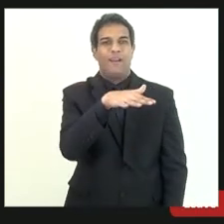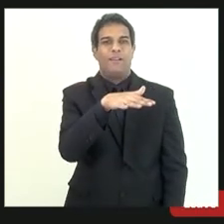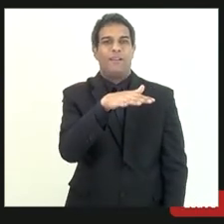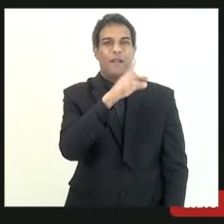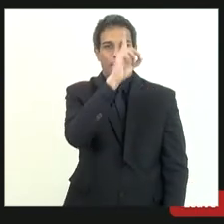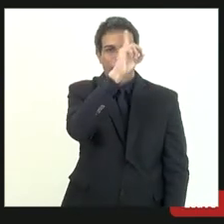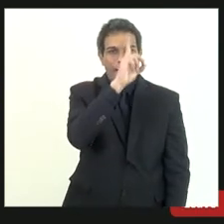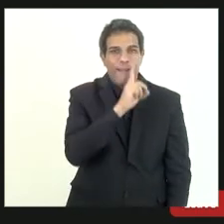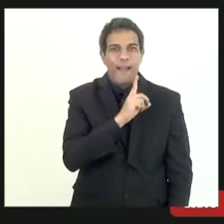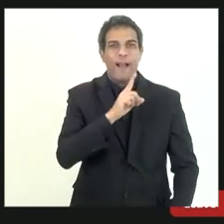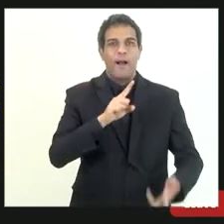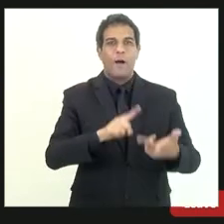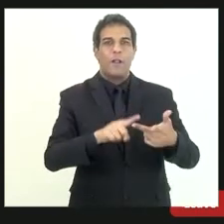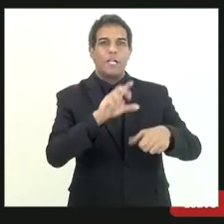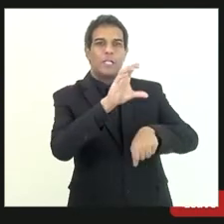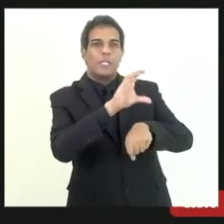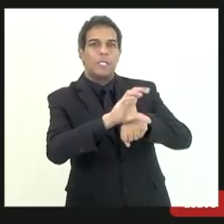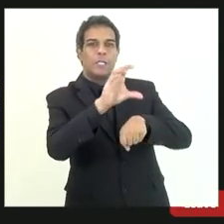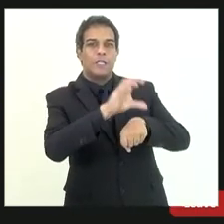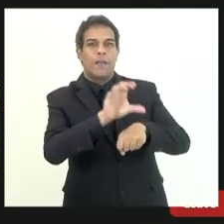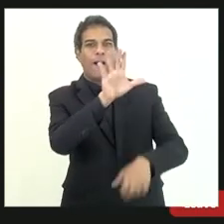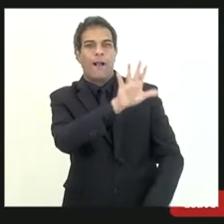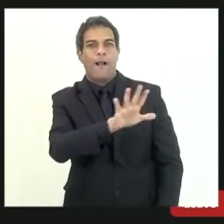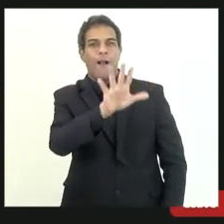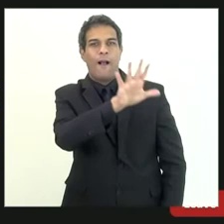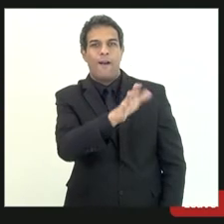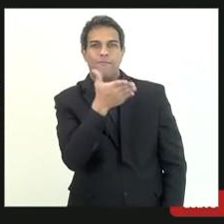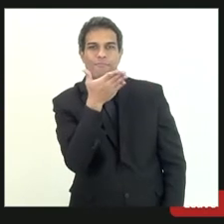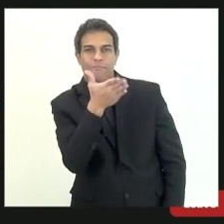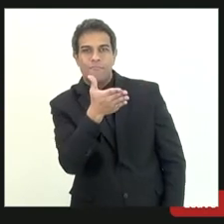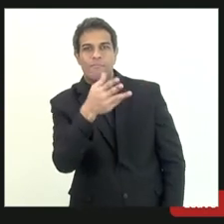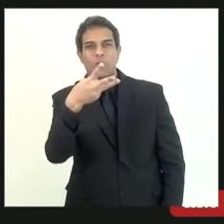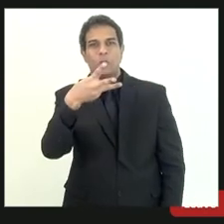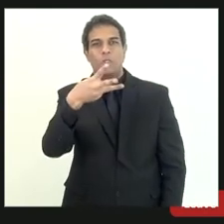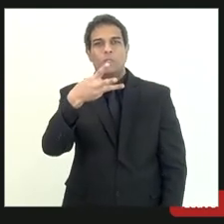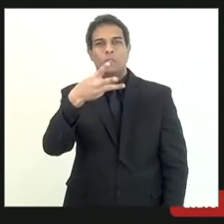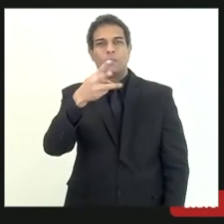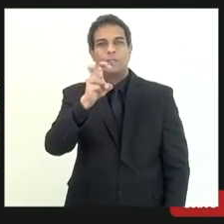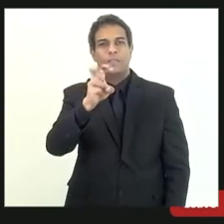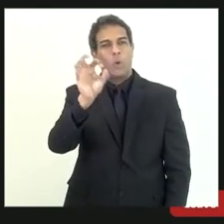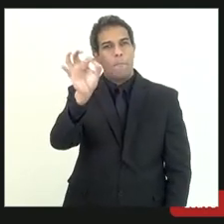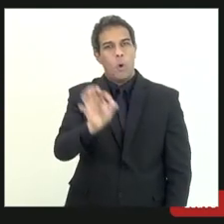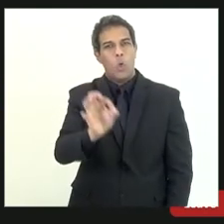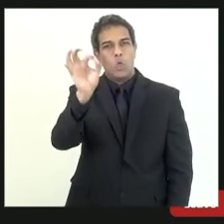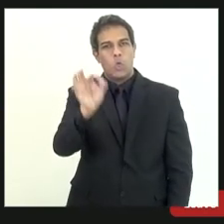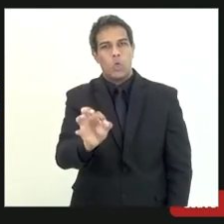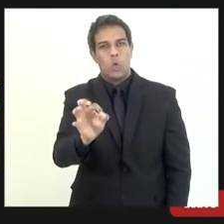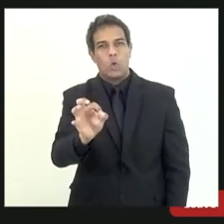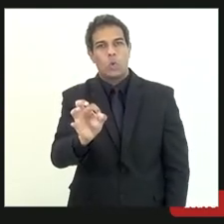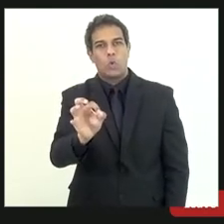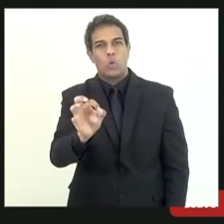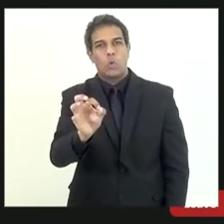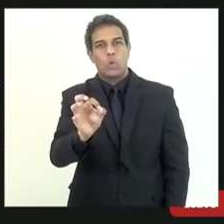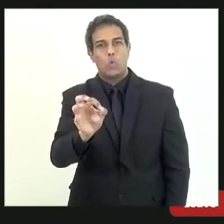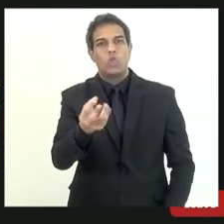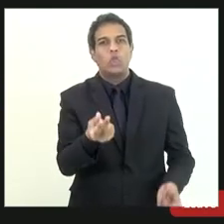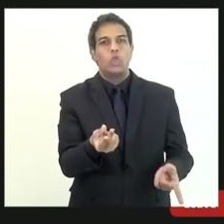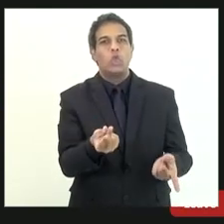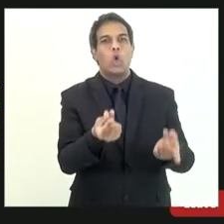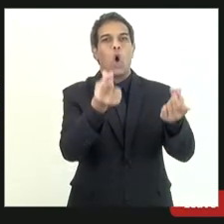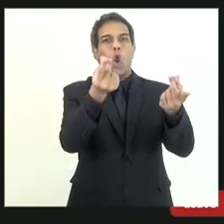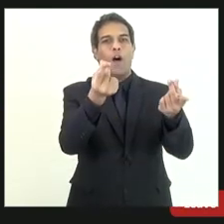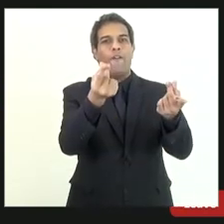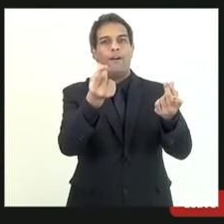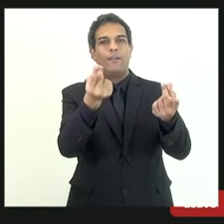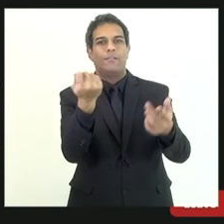e laranja que chega praticamente 35% do valor relativo a esses 100 maiores